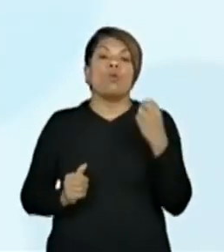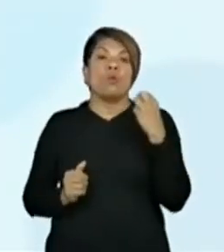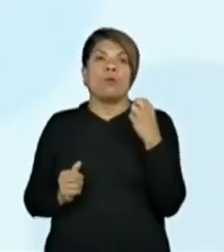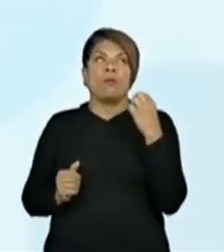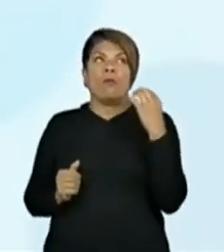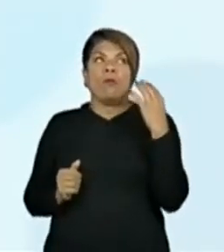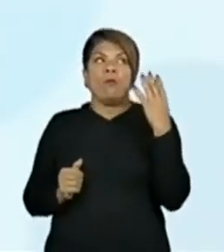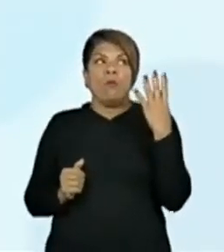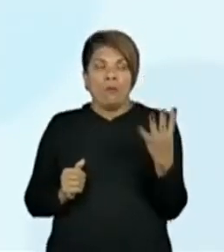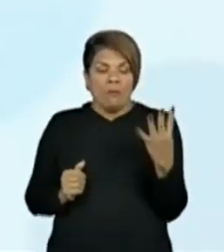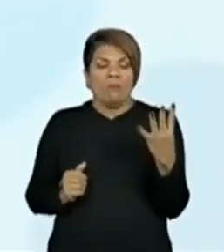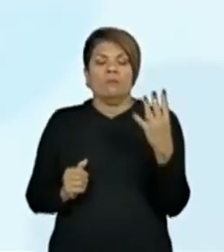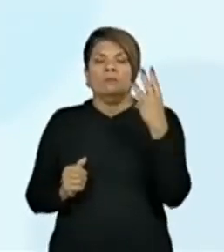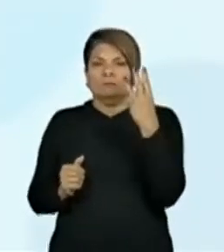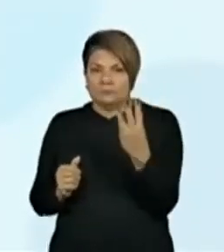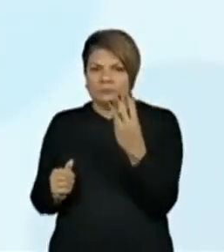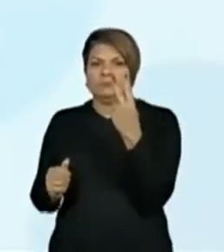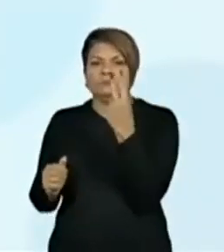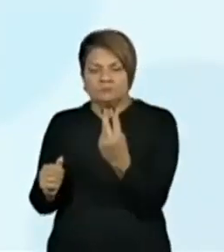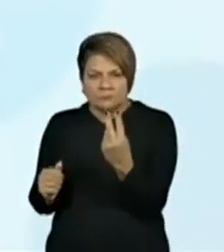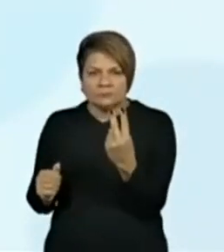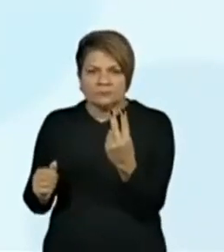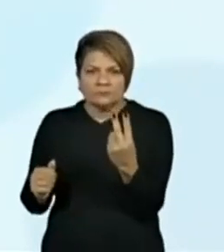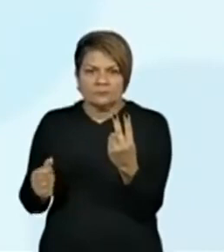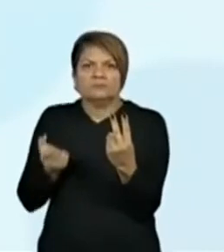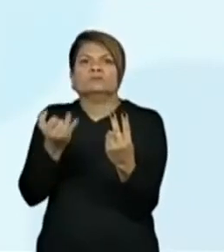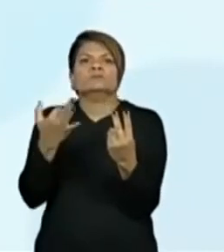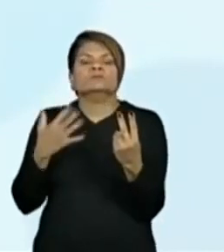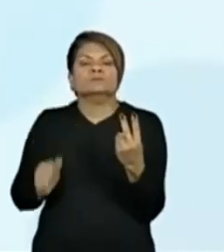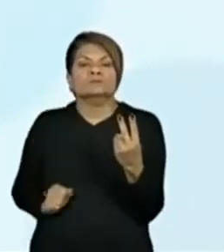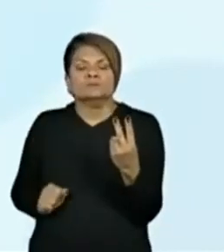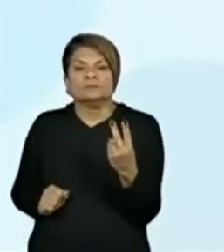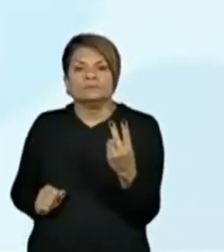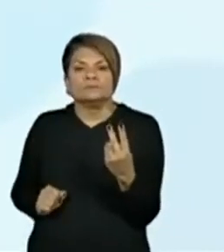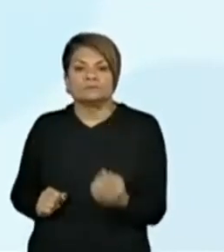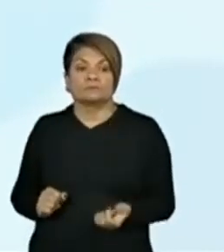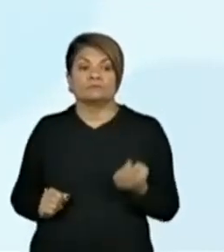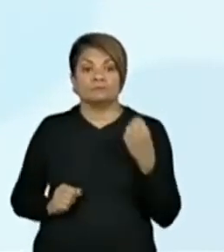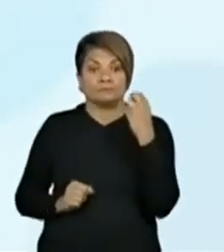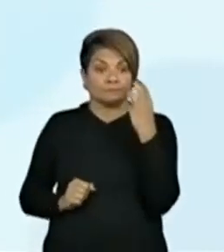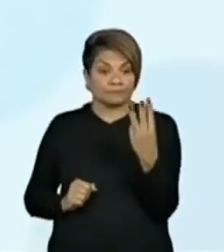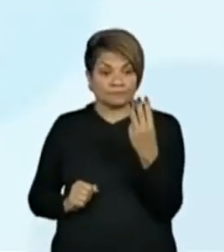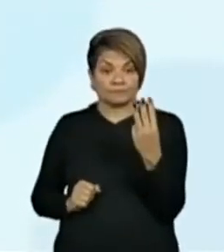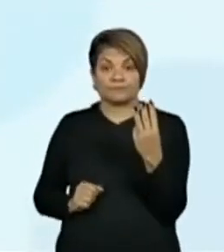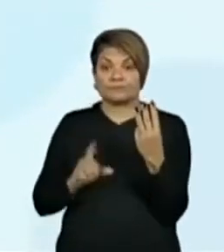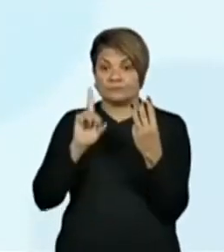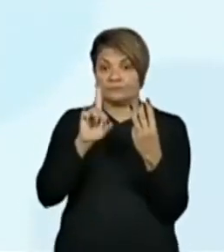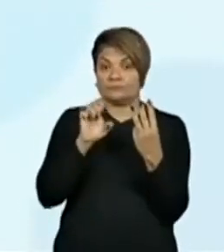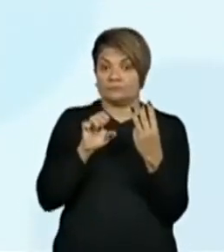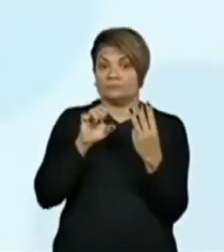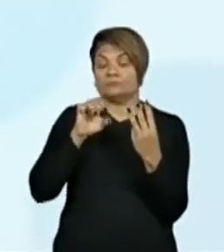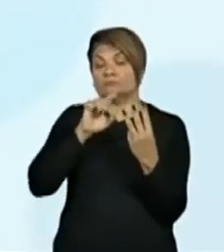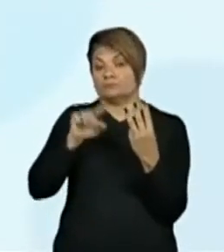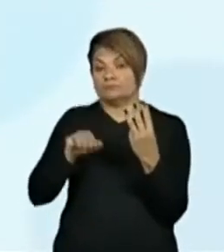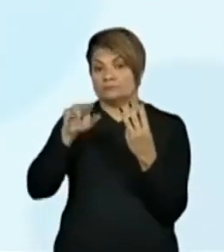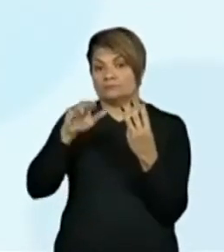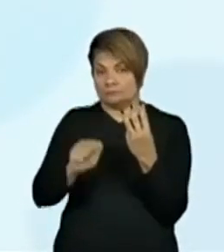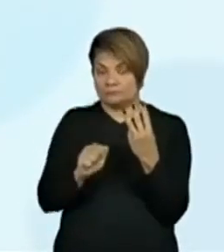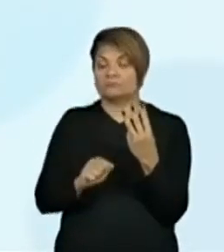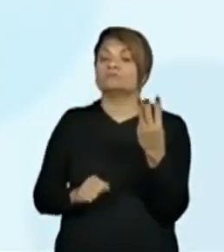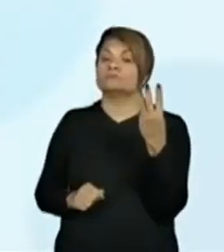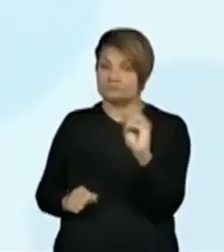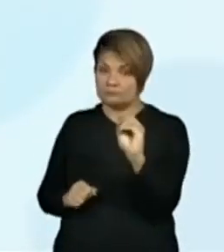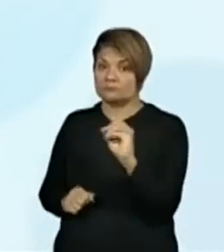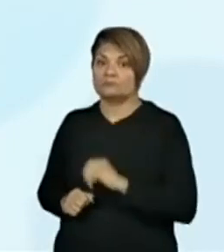432, quanto que ele vale? Três dezenas, 30. 30. E se a gente